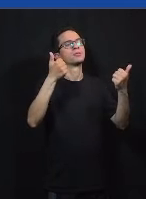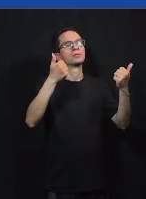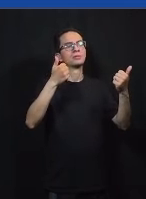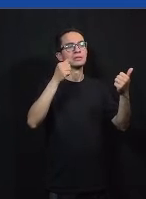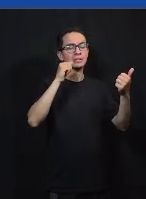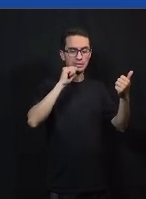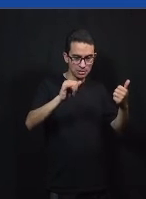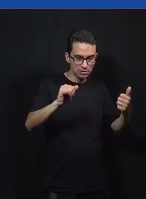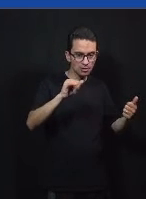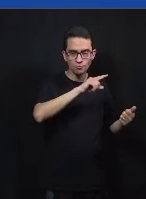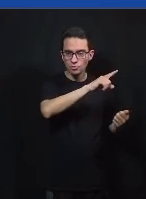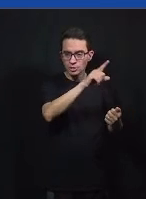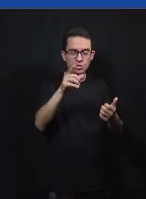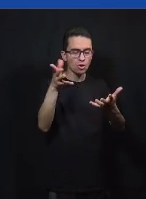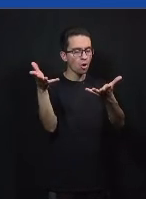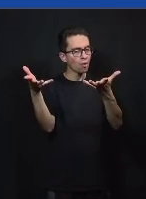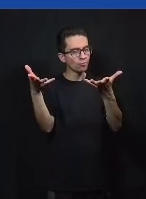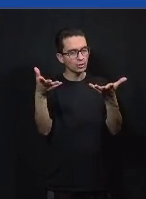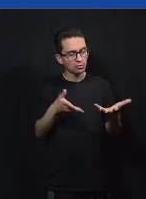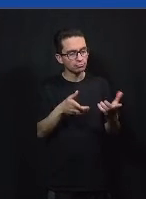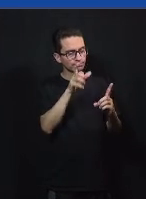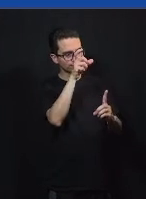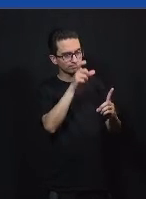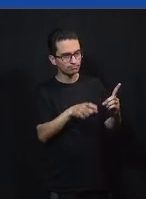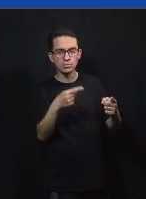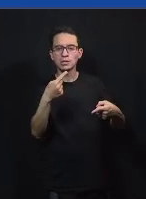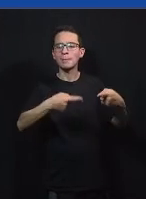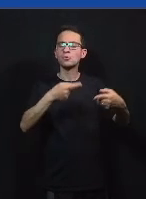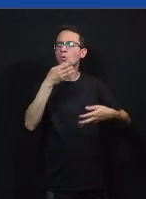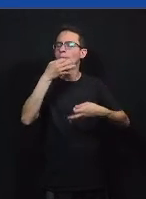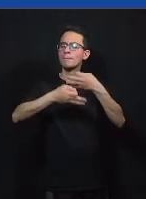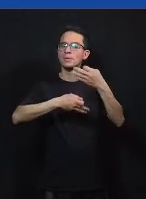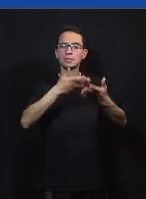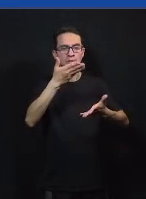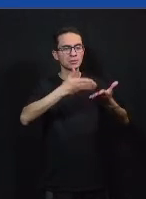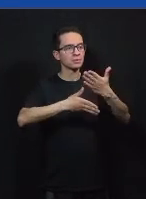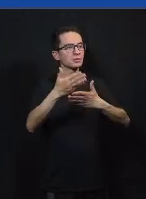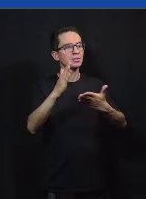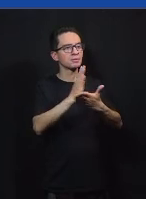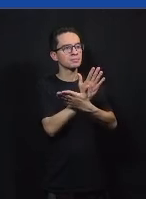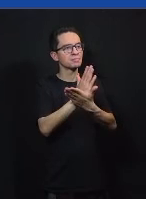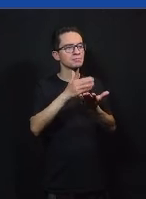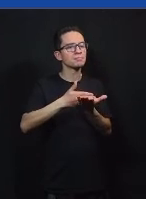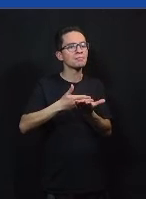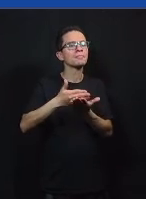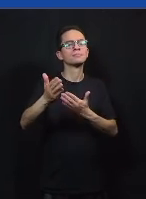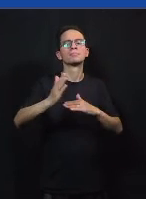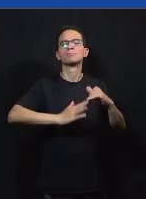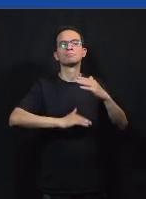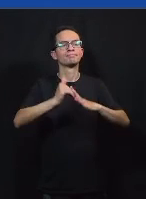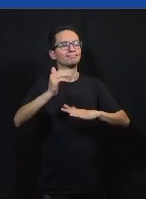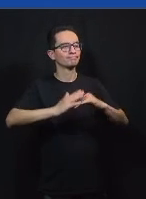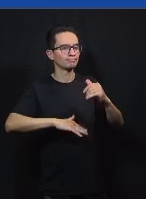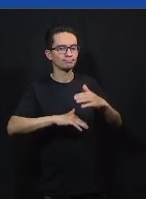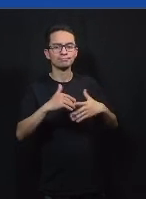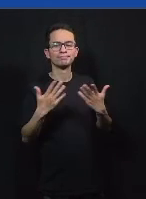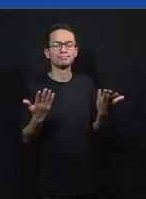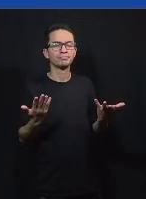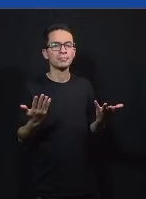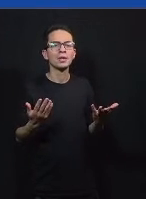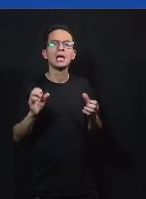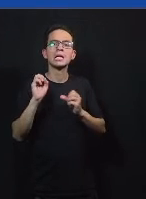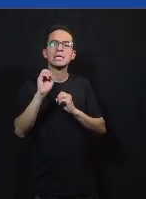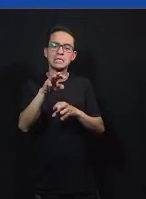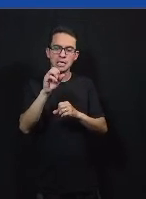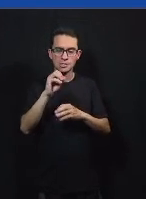fazer um curso sobre debate com outras pessoas que talvez sejam iniciantes com toda uma metodologia e uma orientação